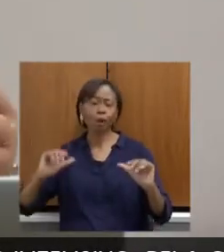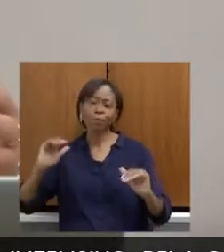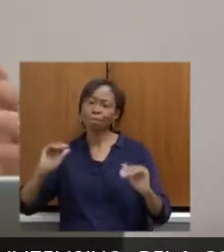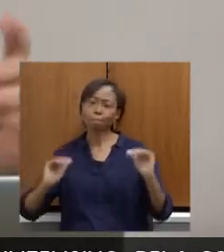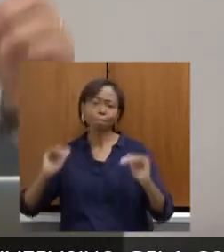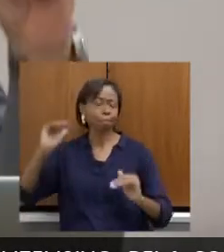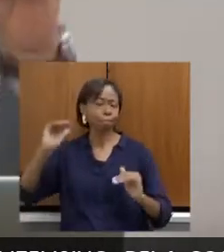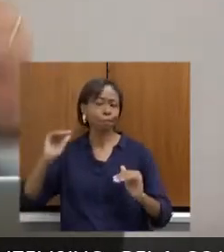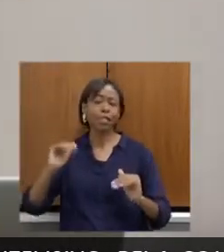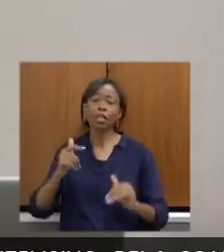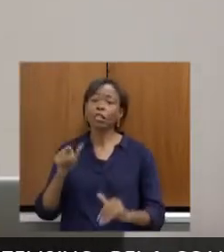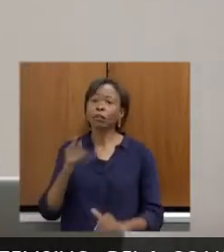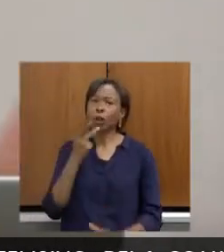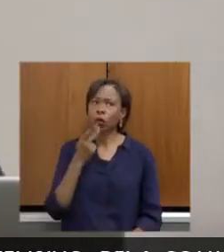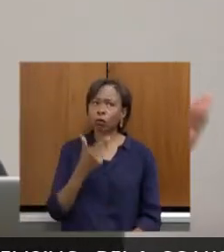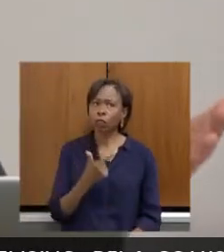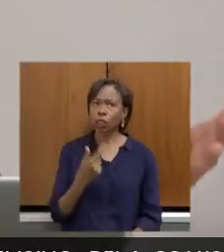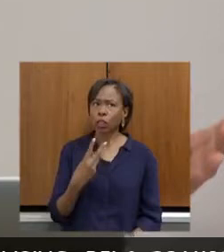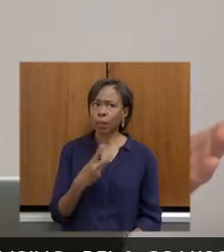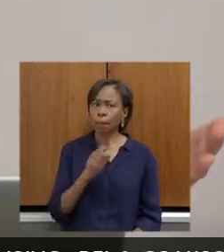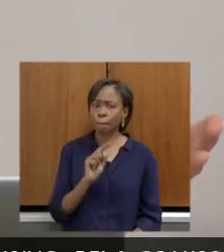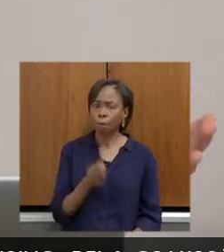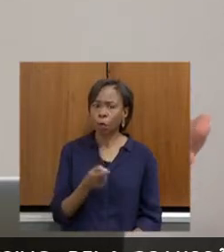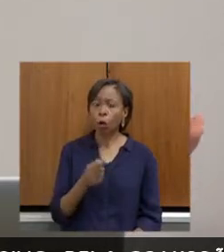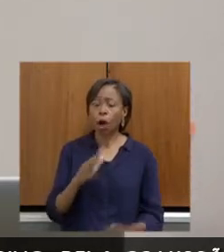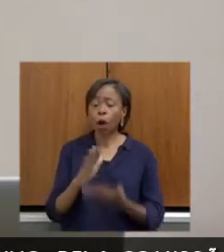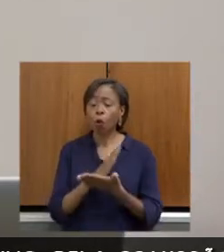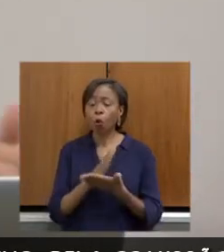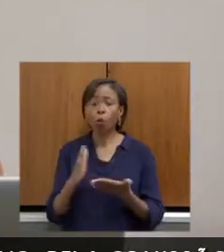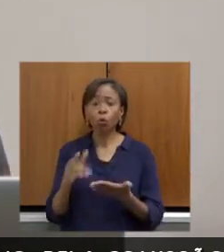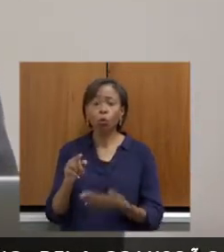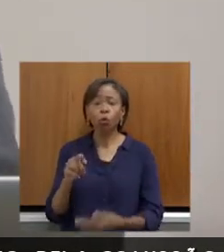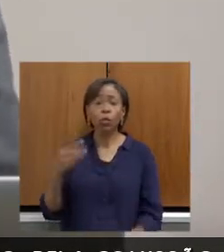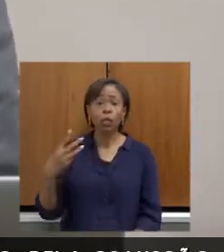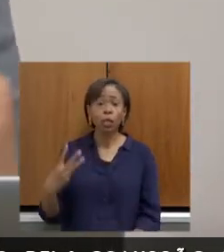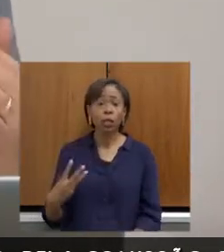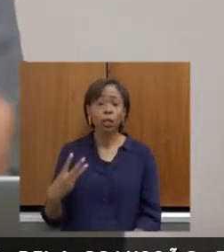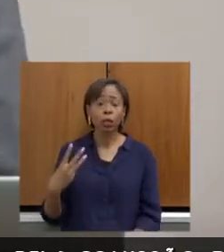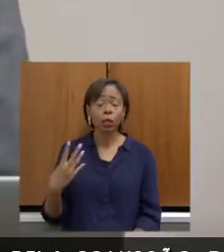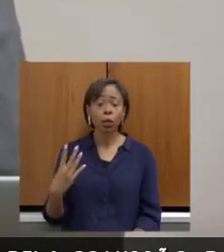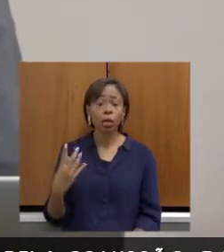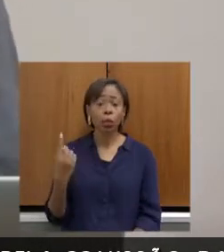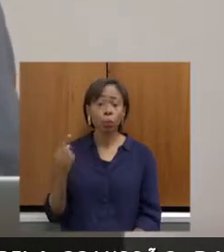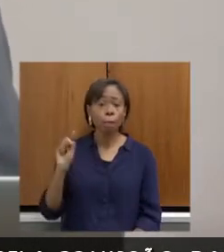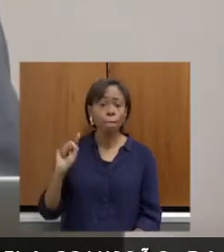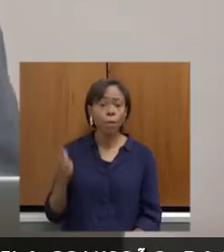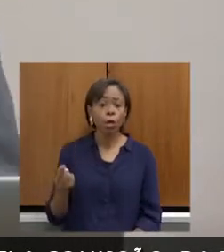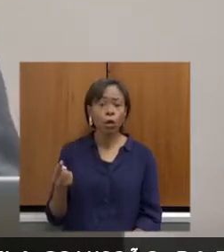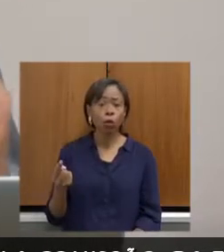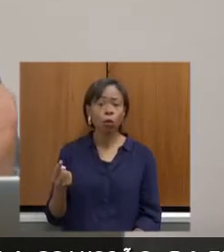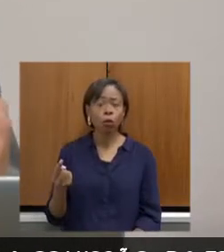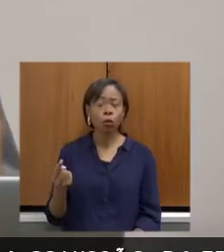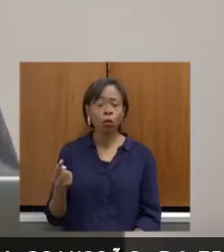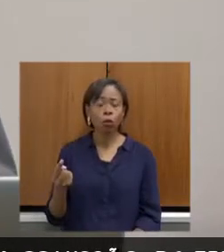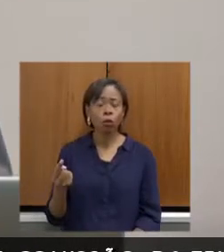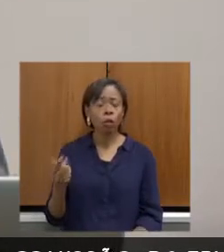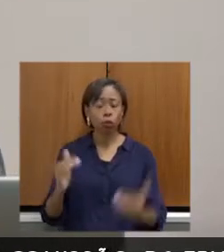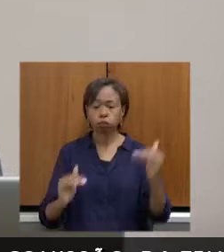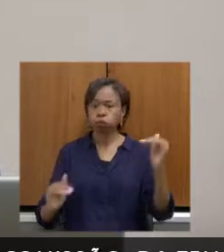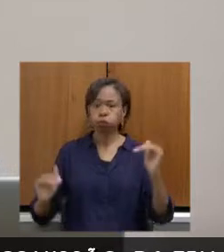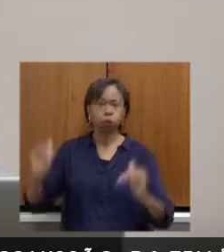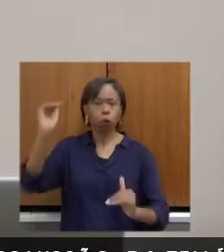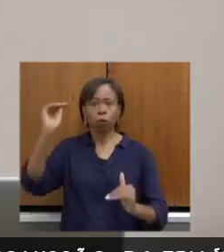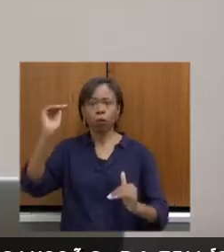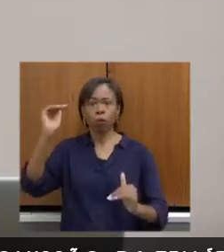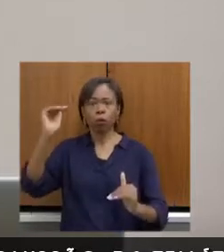média é 23 mil e teve um ali que teve 341 mil. É uma disparidade muito grande que a gente tem que estar atento